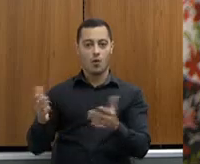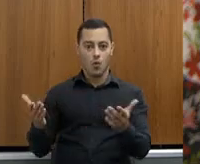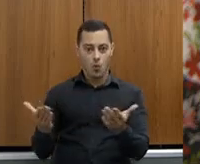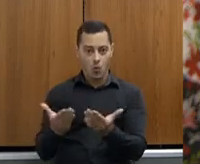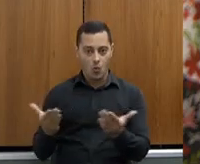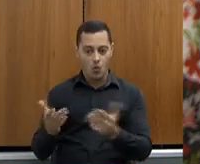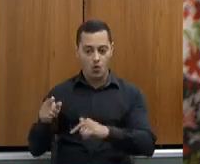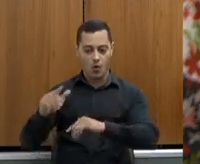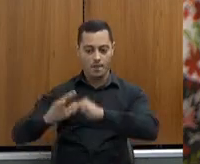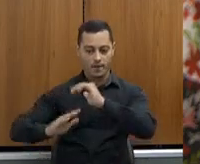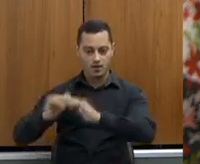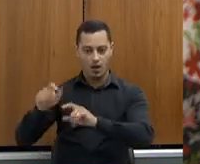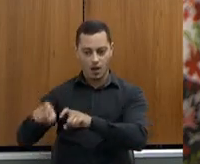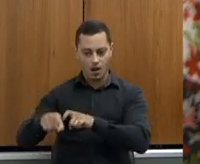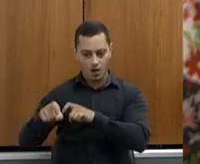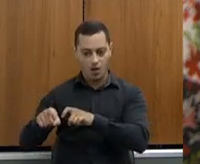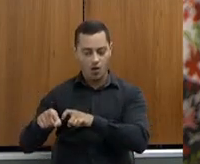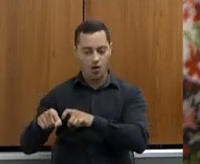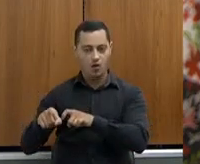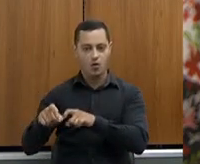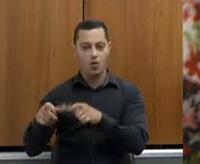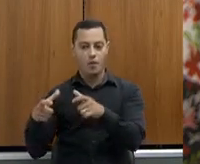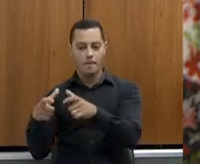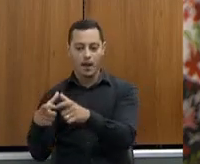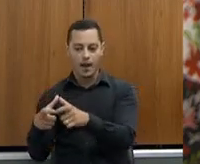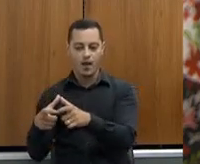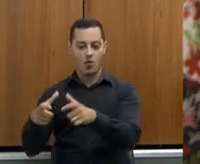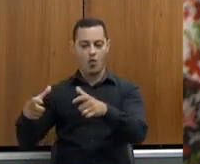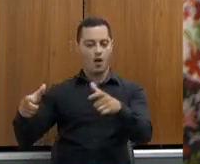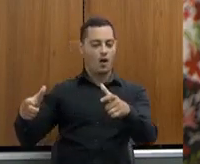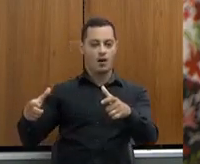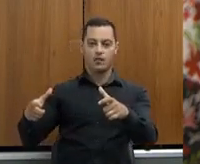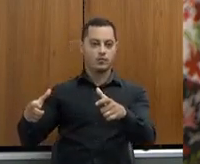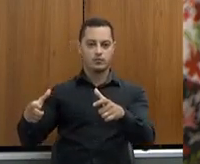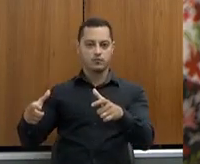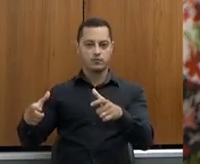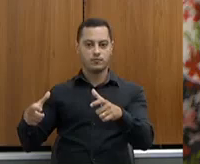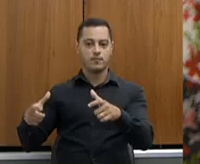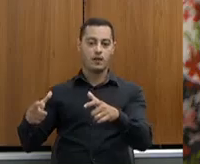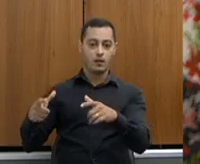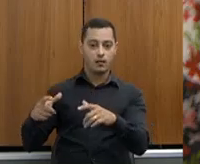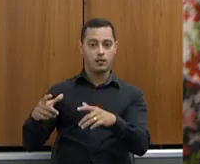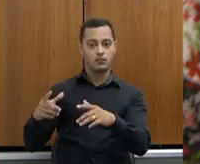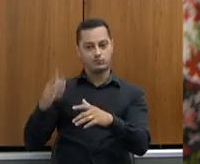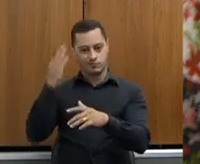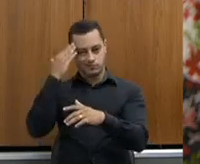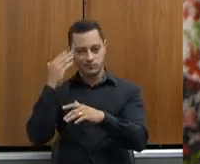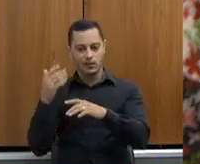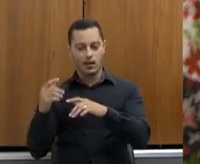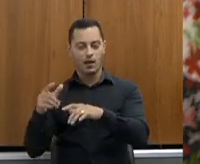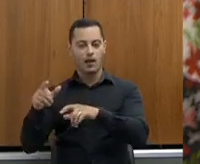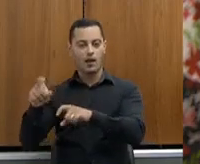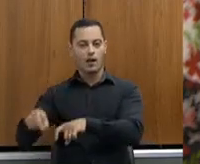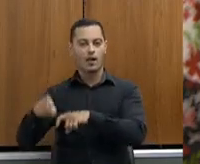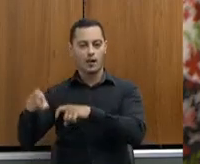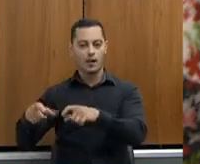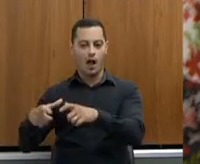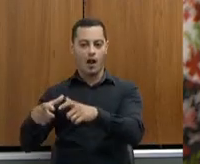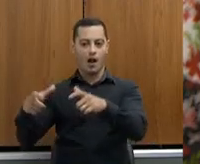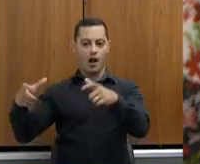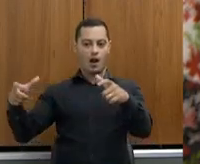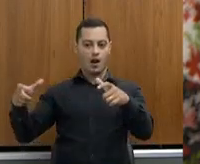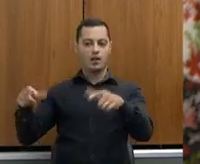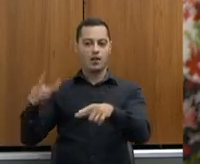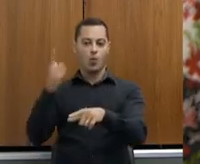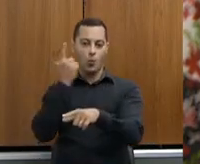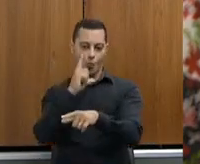tecnificando, e não só o grande, o pequeno. E, volto a dizer, o grande tem luz própria, ele tem recurso, ele consegue se virar. O pequeno é que